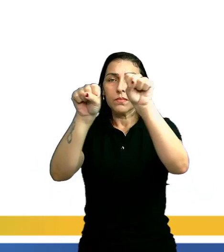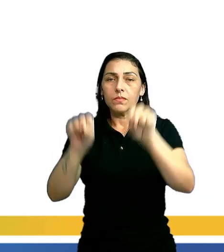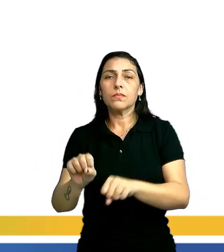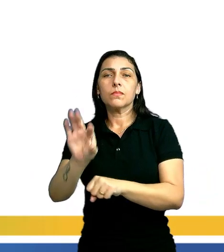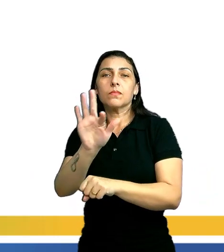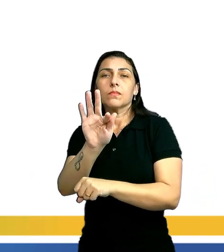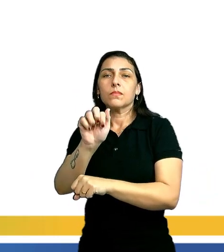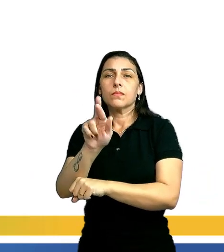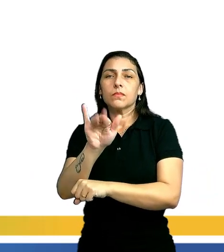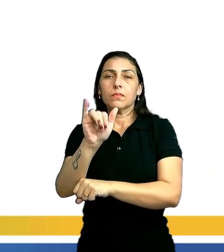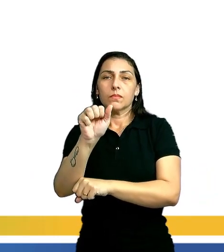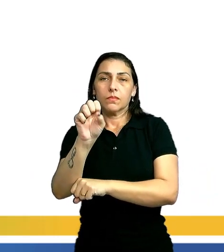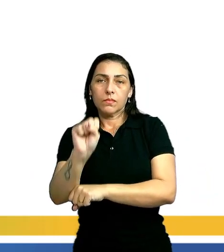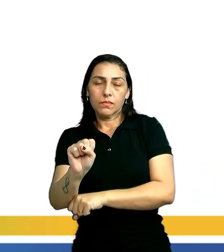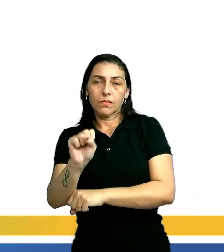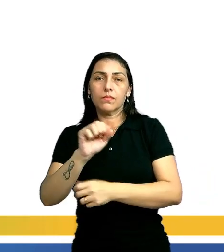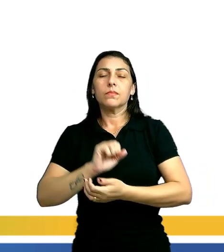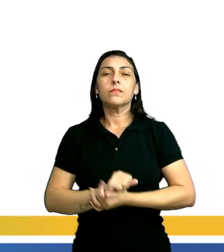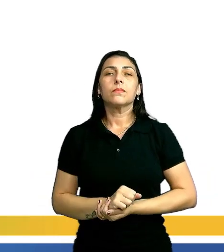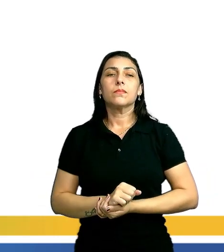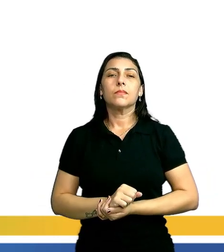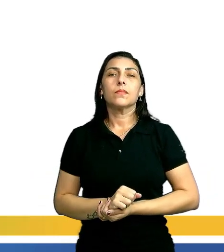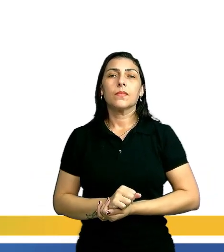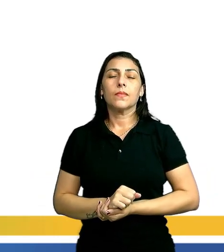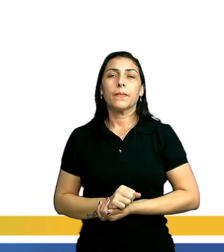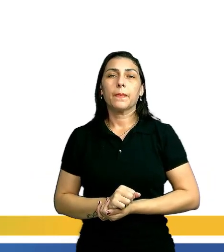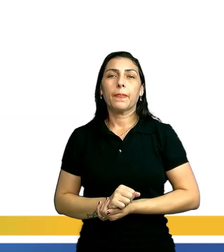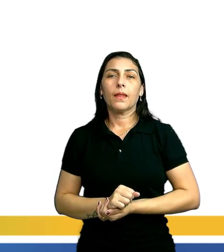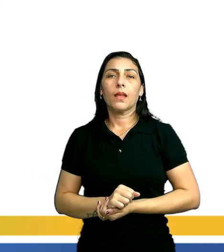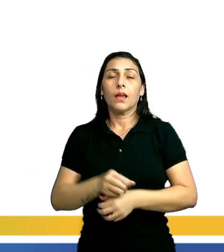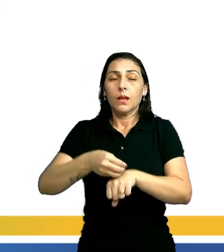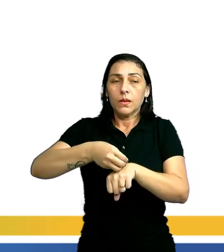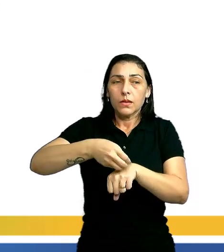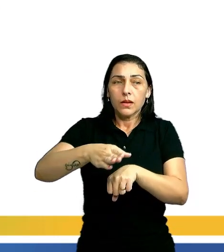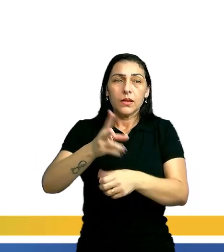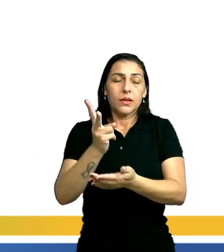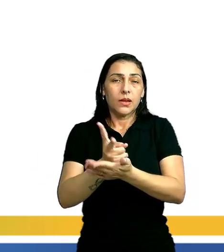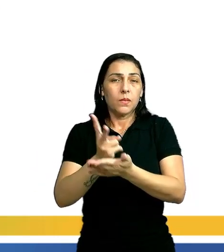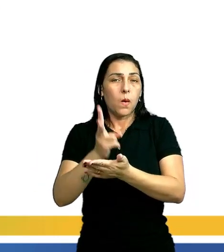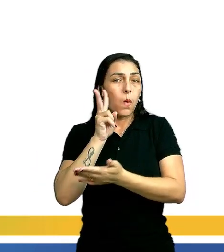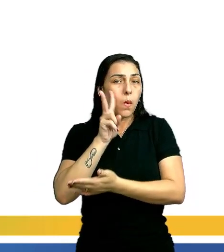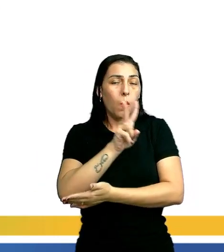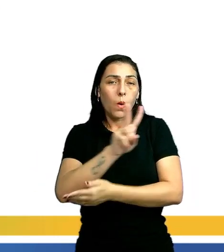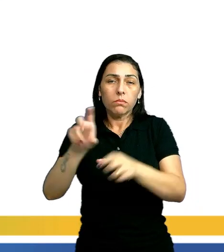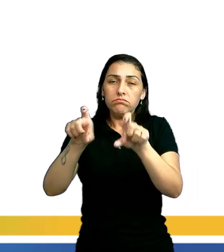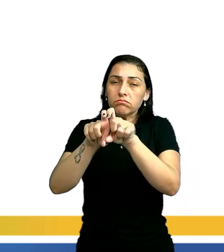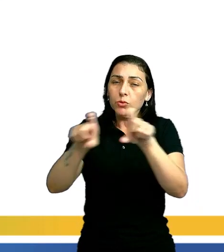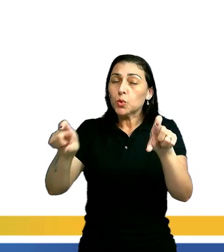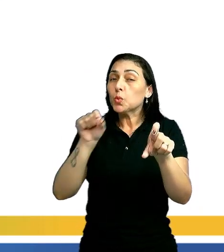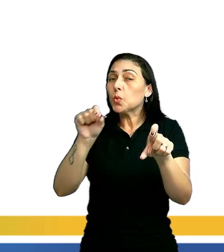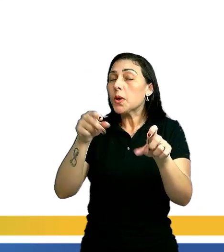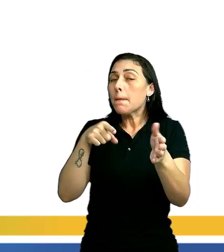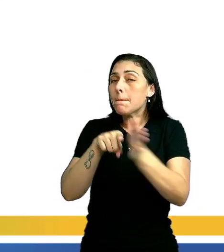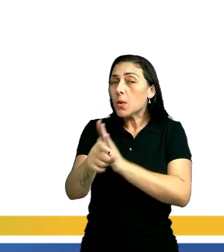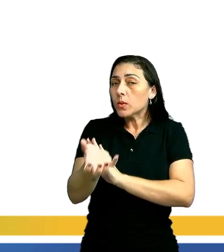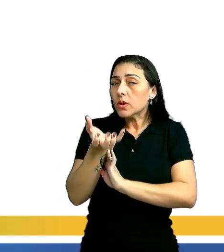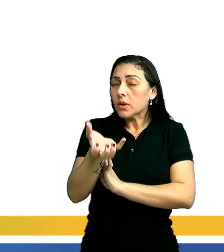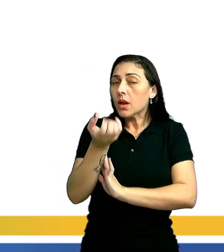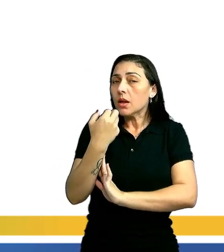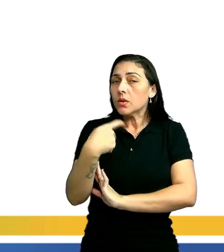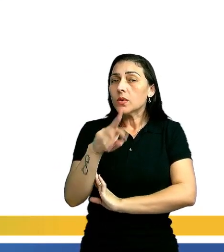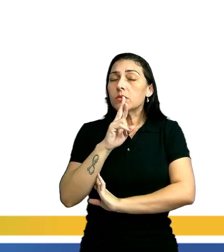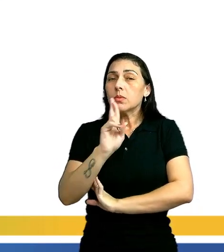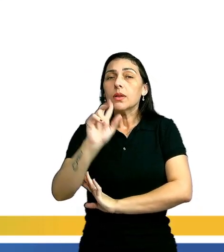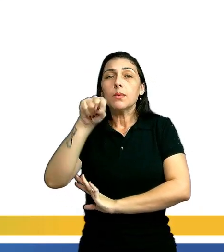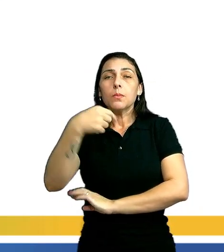Farias Brito. Antes de mais nada, dica de sempre, dá uma olhada no enunciado, depois você vê